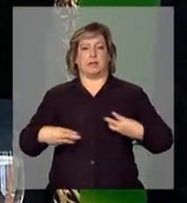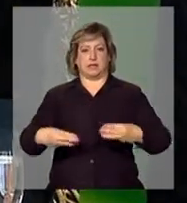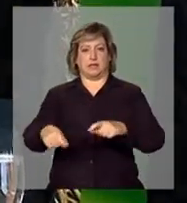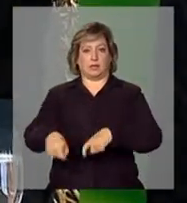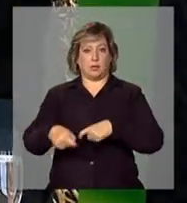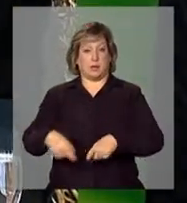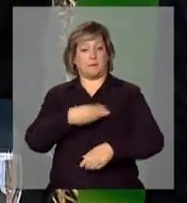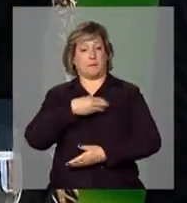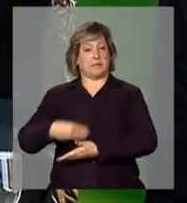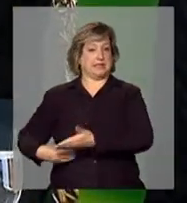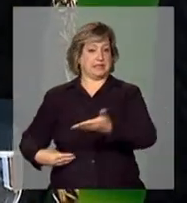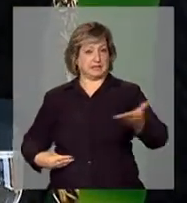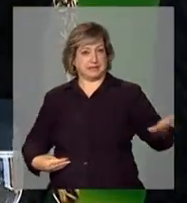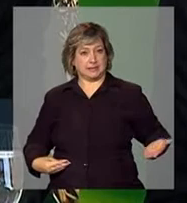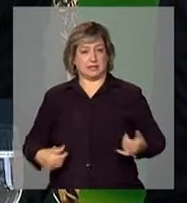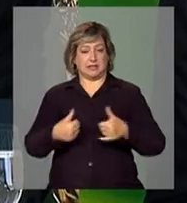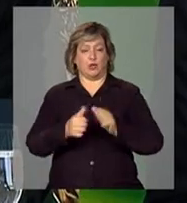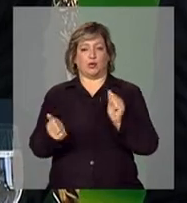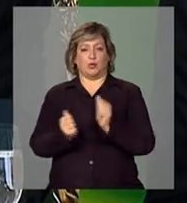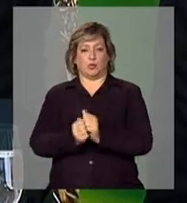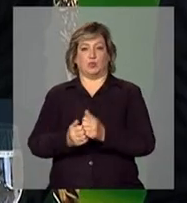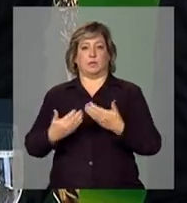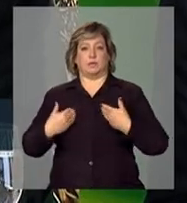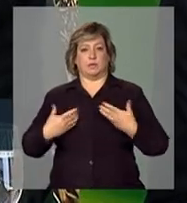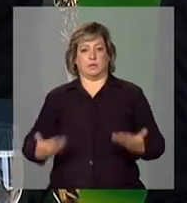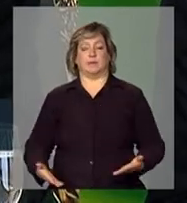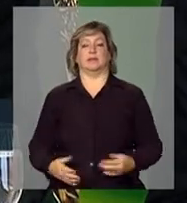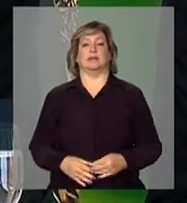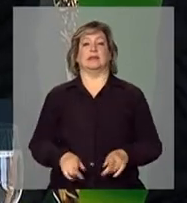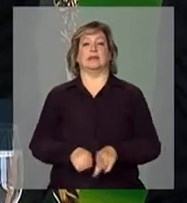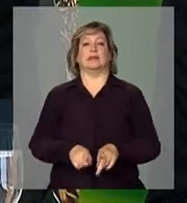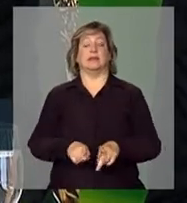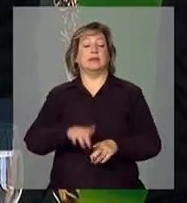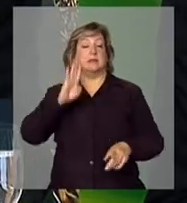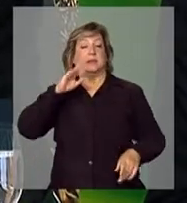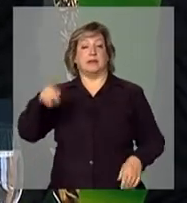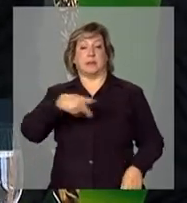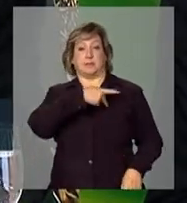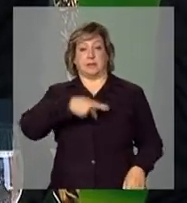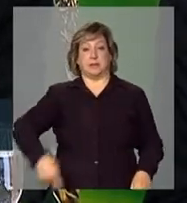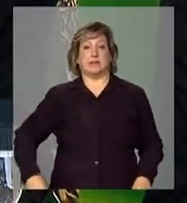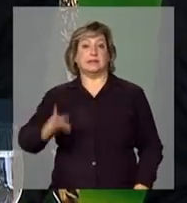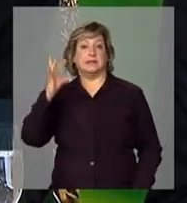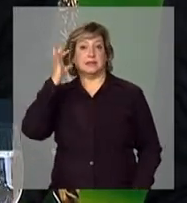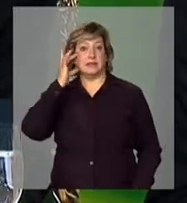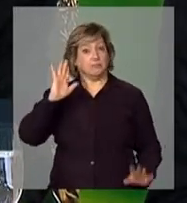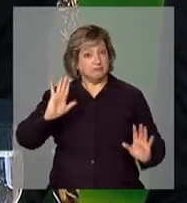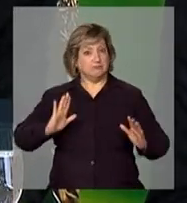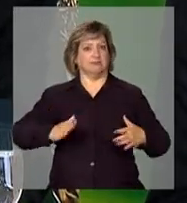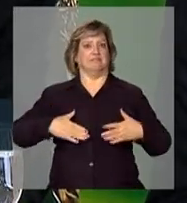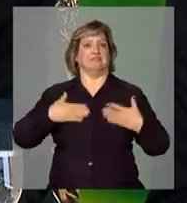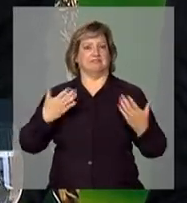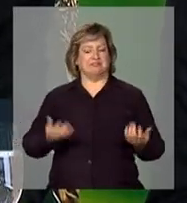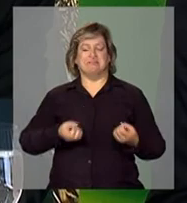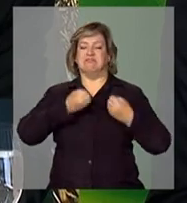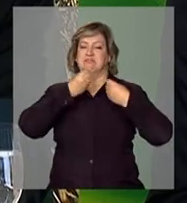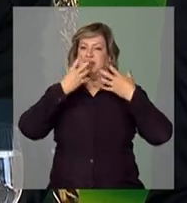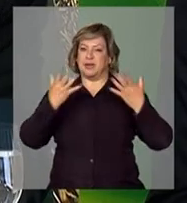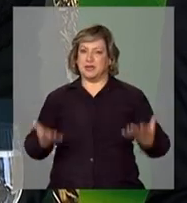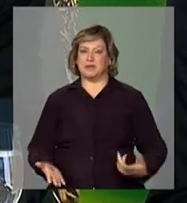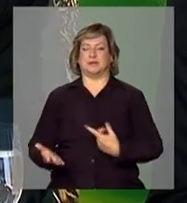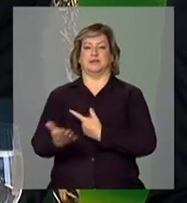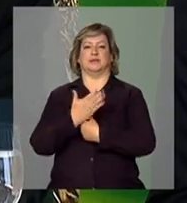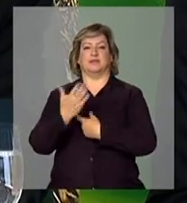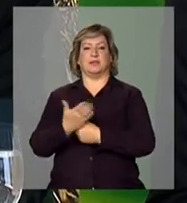aos ministros que estiveram conosco, e principalmente a presidente Dilma, que nos surpreendeu de uma forma extremamente positiva,